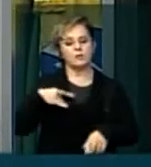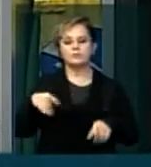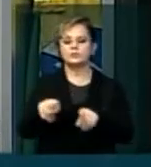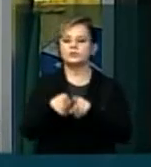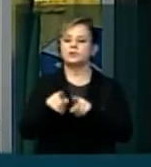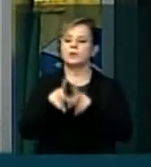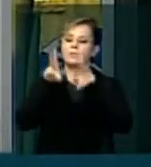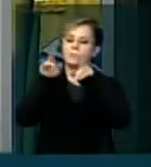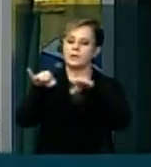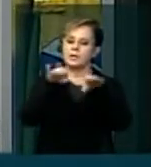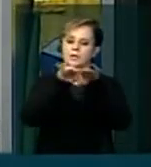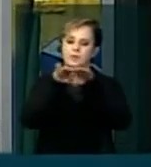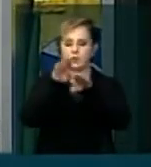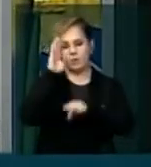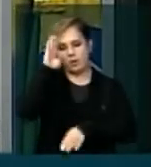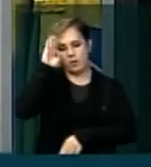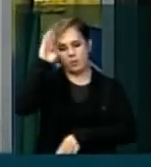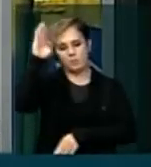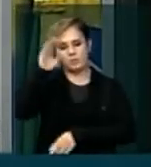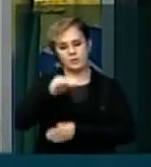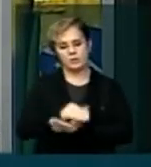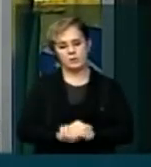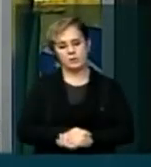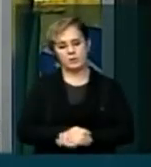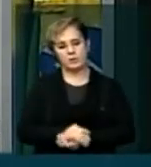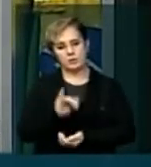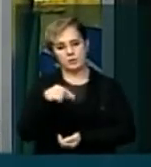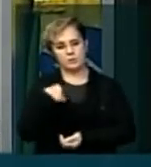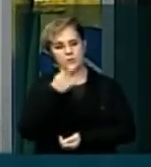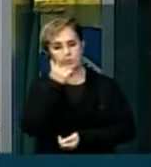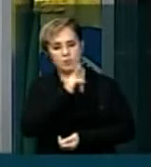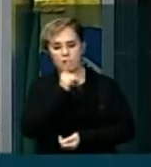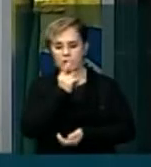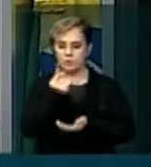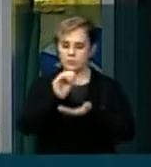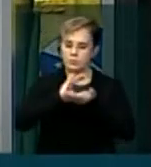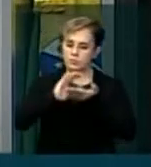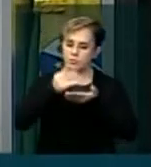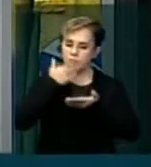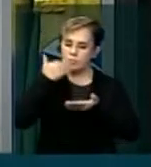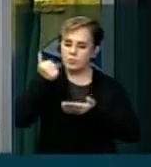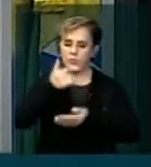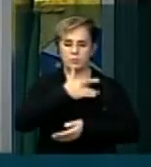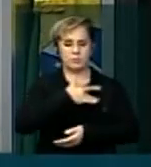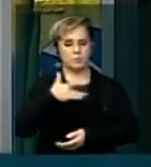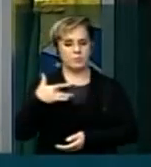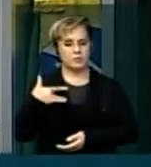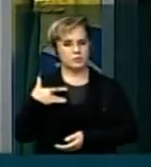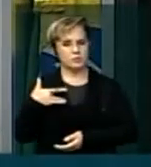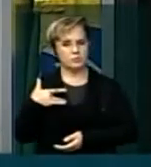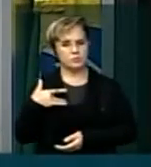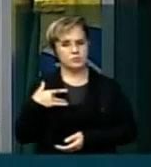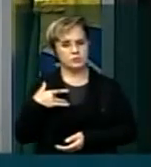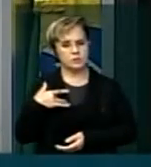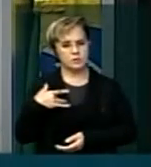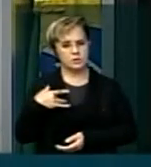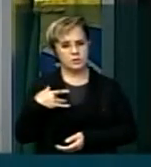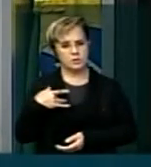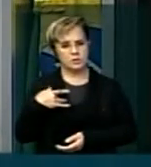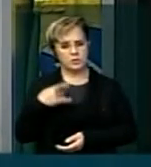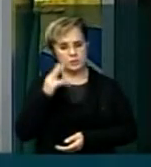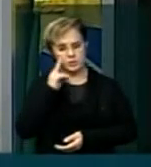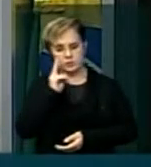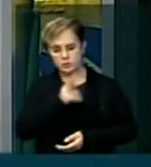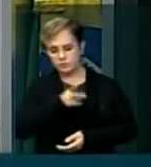E eu não tenho a mínima dúvida, se nós tivermos recursos mais adequados da saúde, nós não vamos ver, continuar havendo um